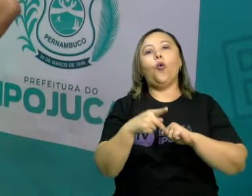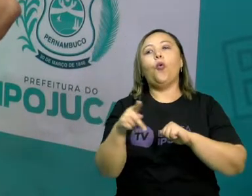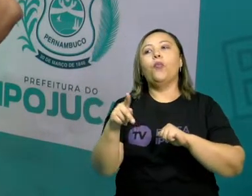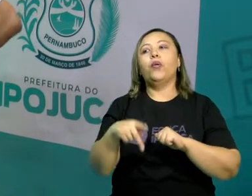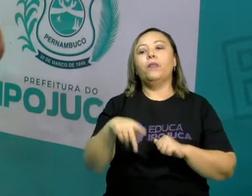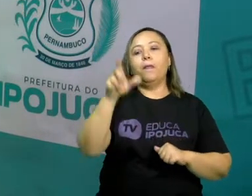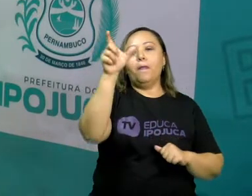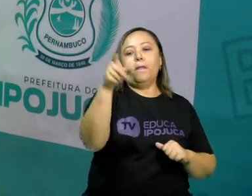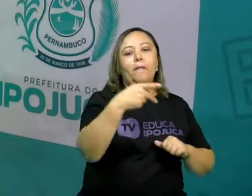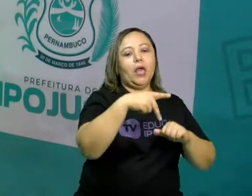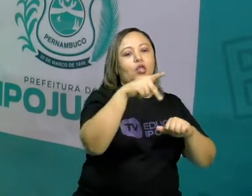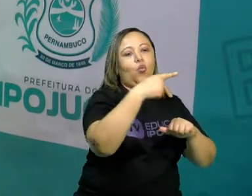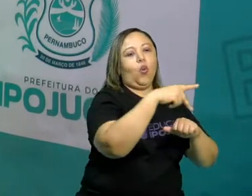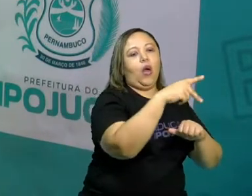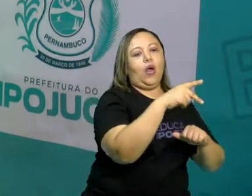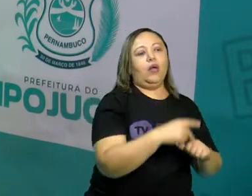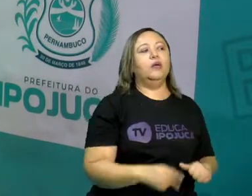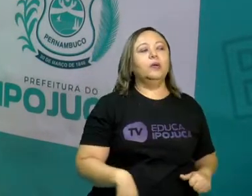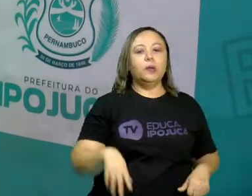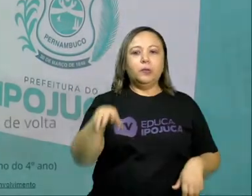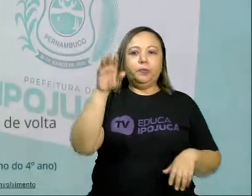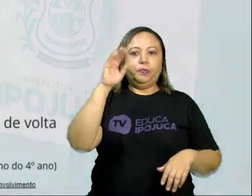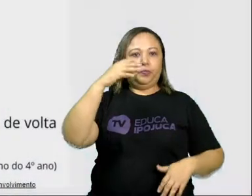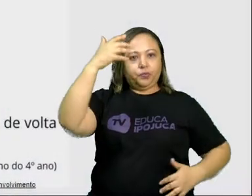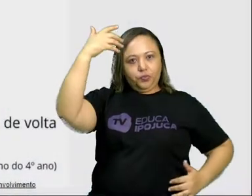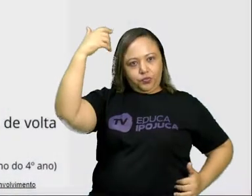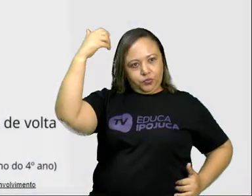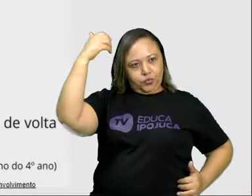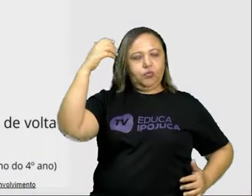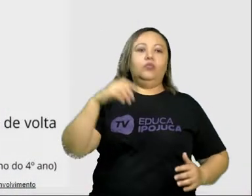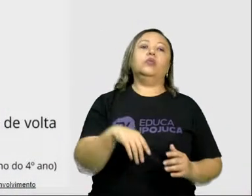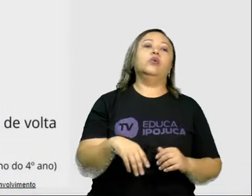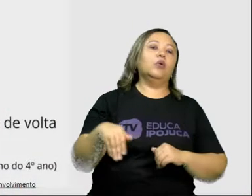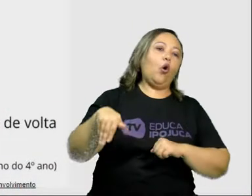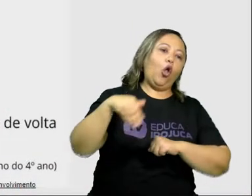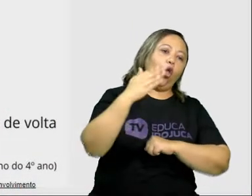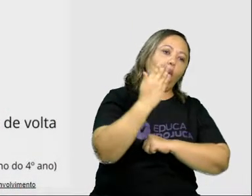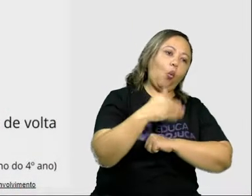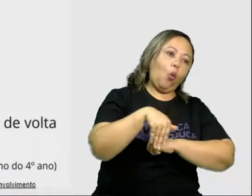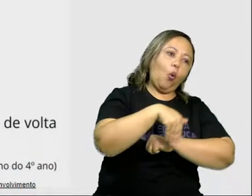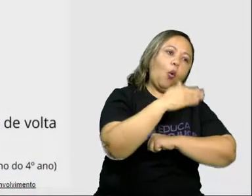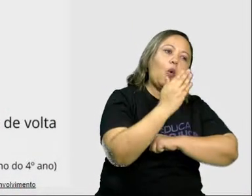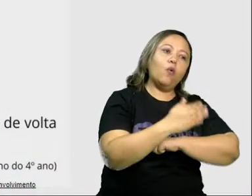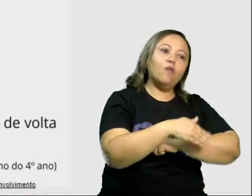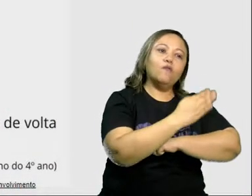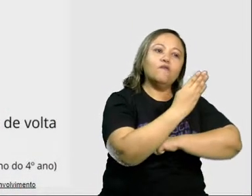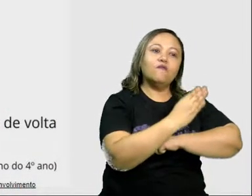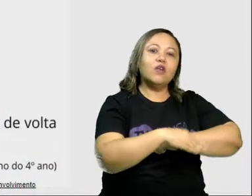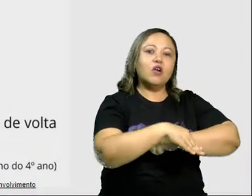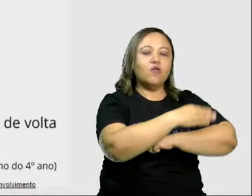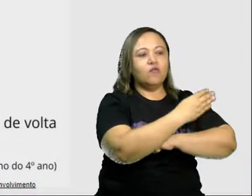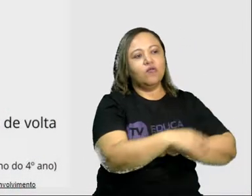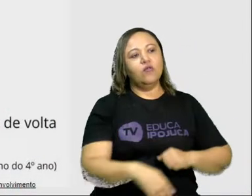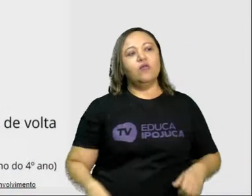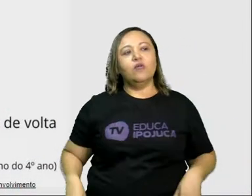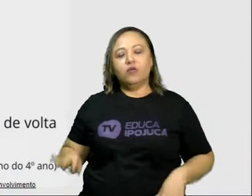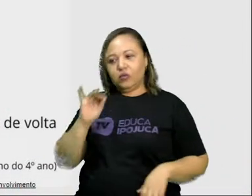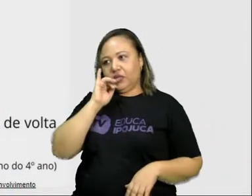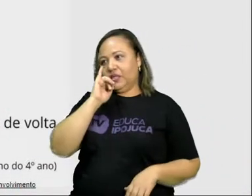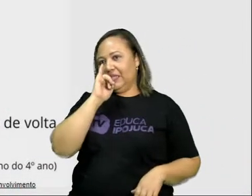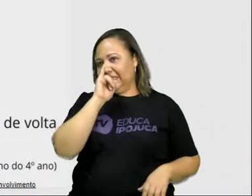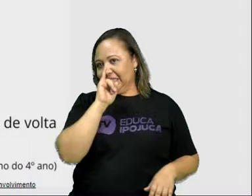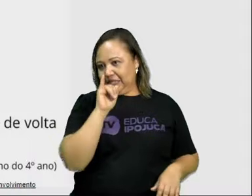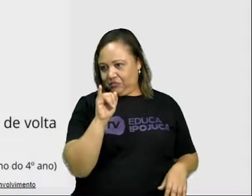aqui no nosso texto sobre o macaco e o golfinho. Veja só. Quando nós dizemos